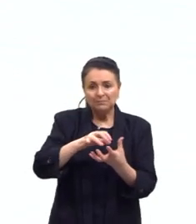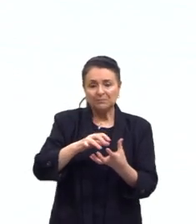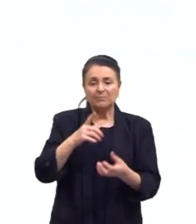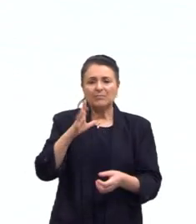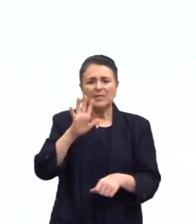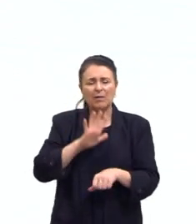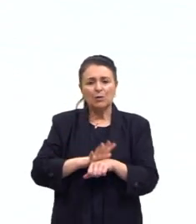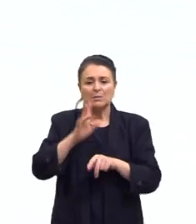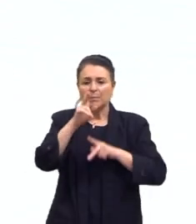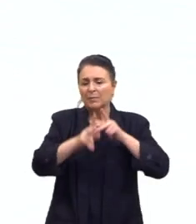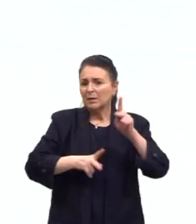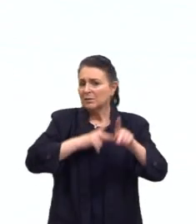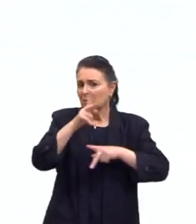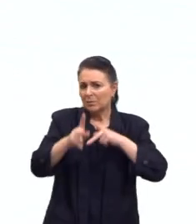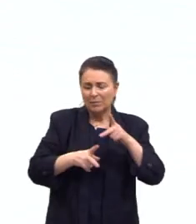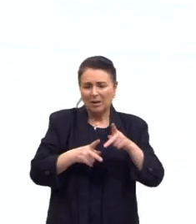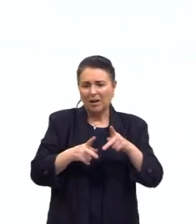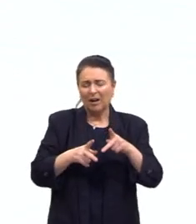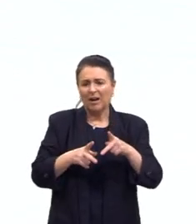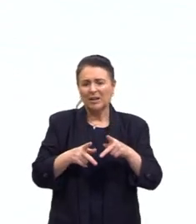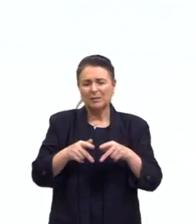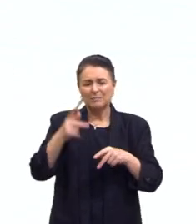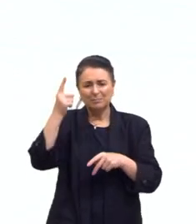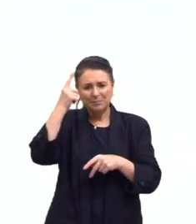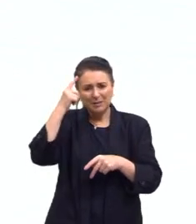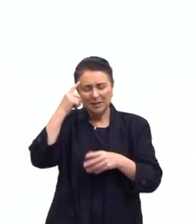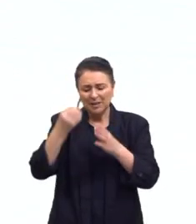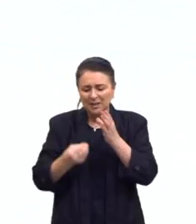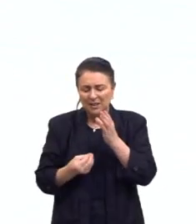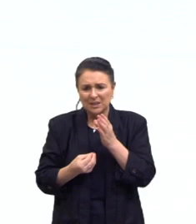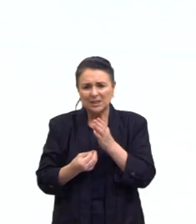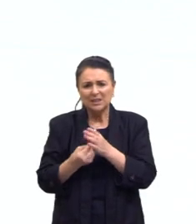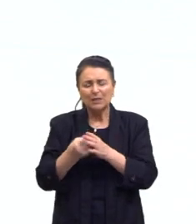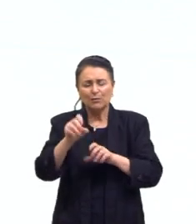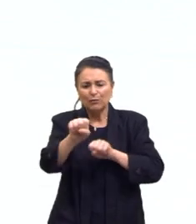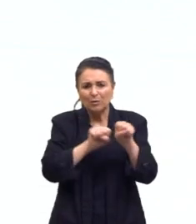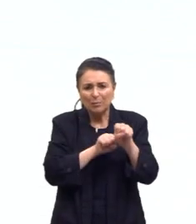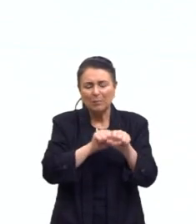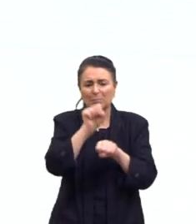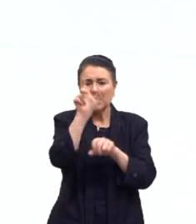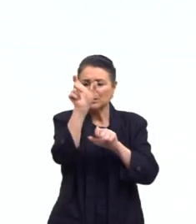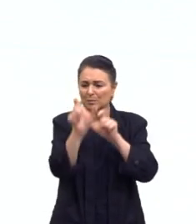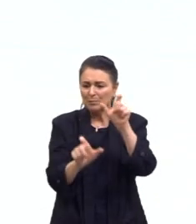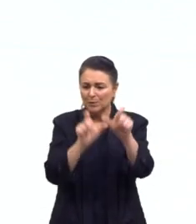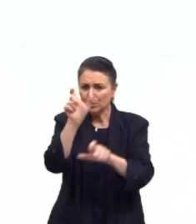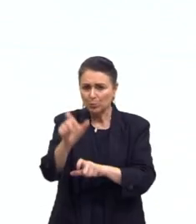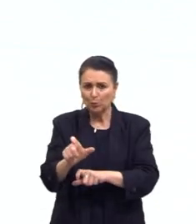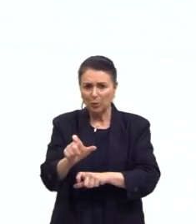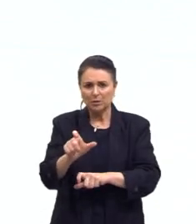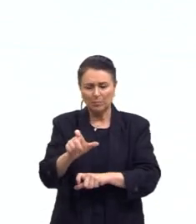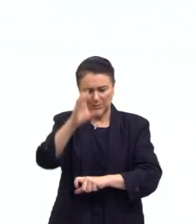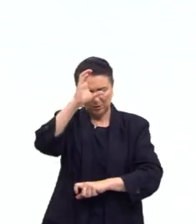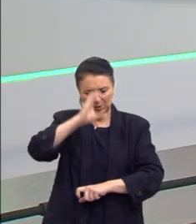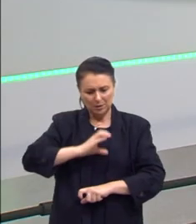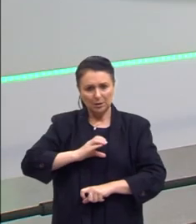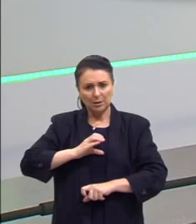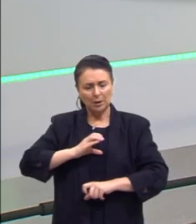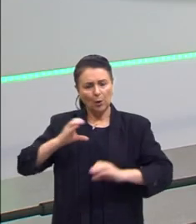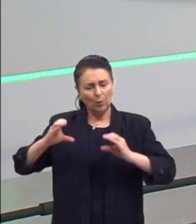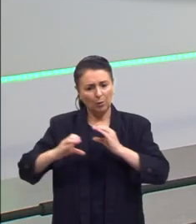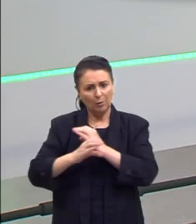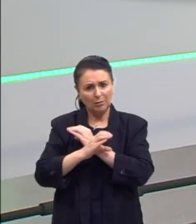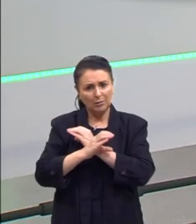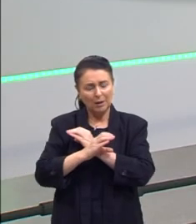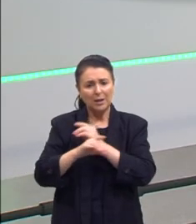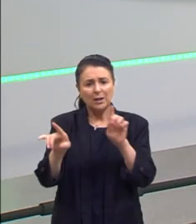fosse mais popular, que formasse pessoas para serem cidadãos plenos. E